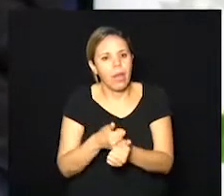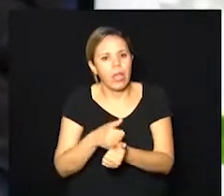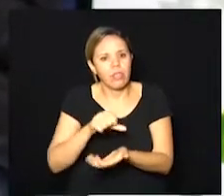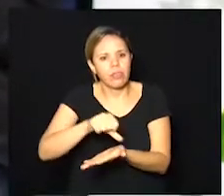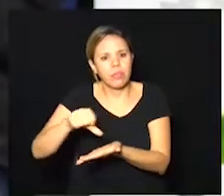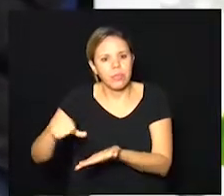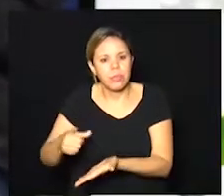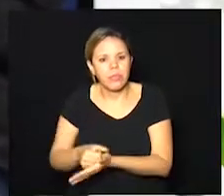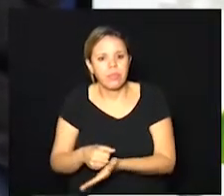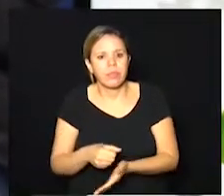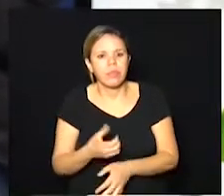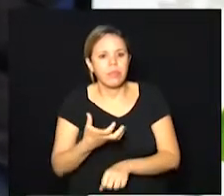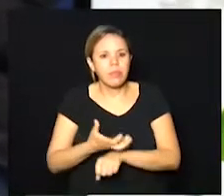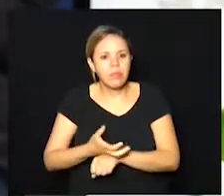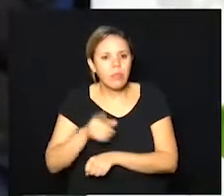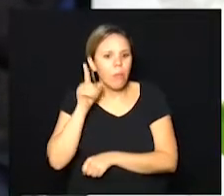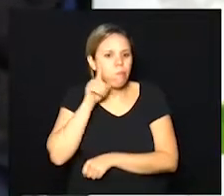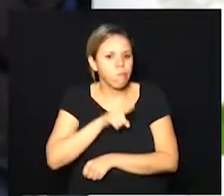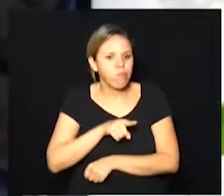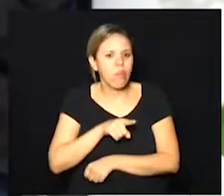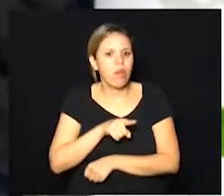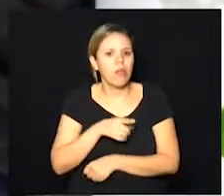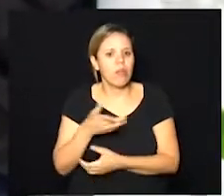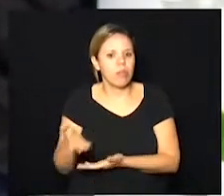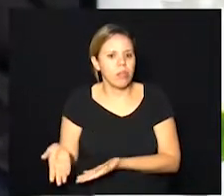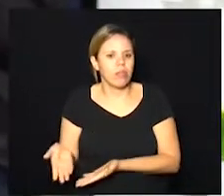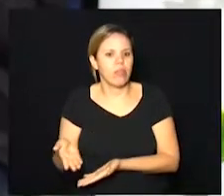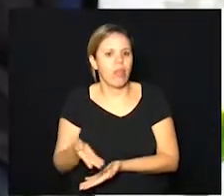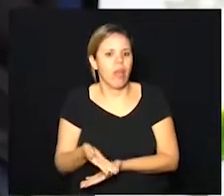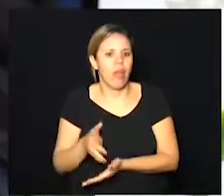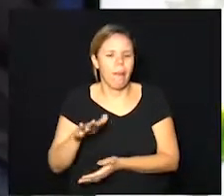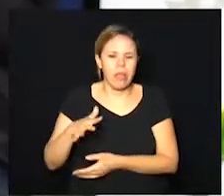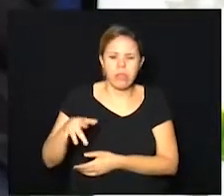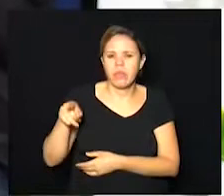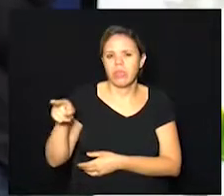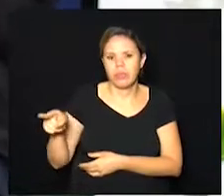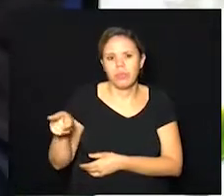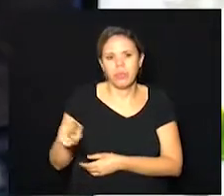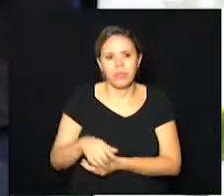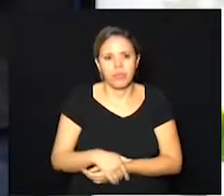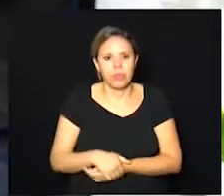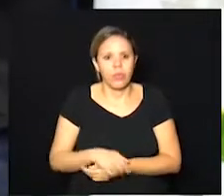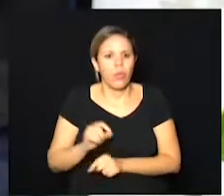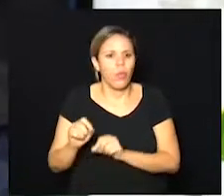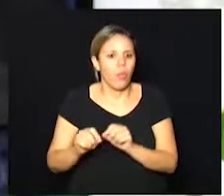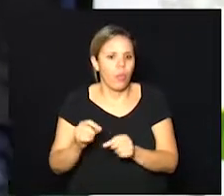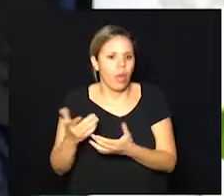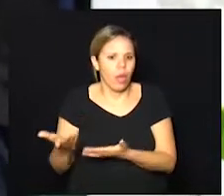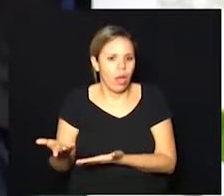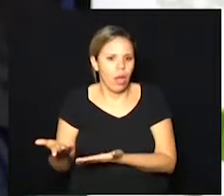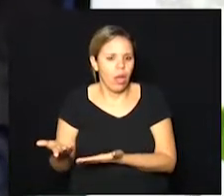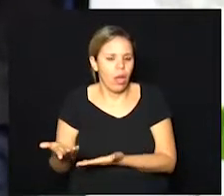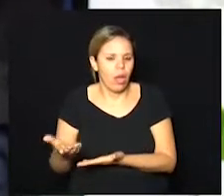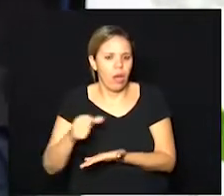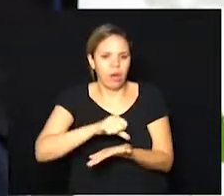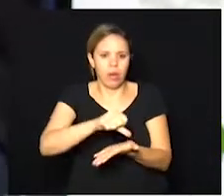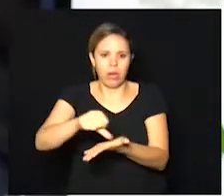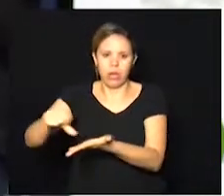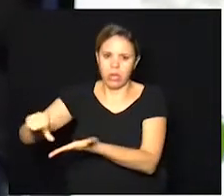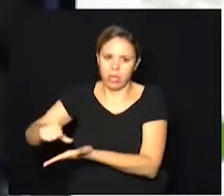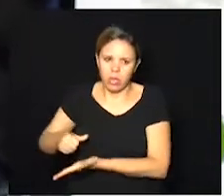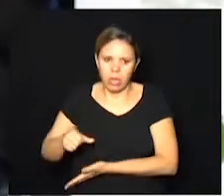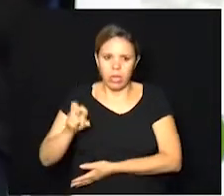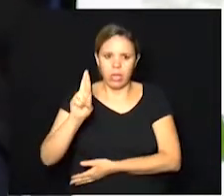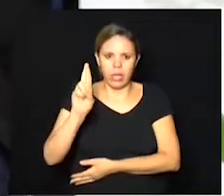região, por exemplo, Nova Odessa, Americana, seria mais ou menos o que é a região metropolitana de